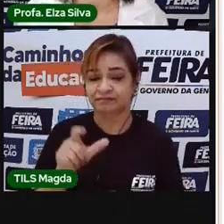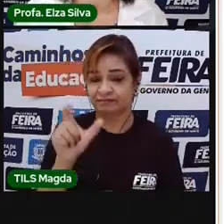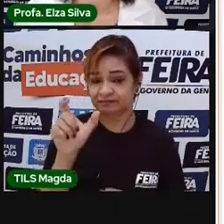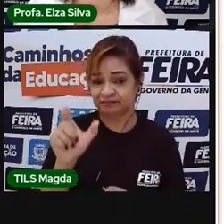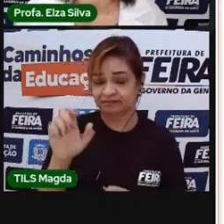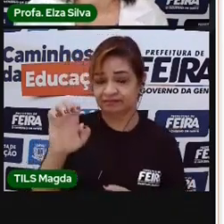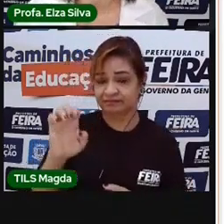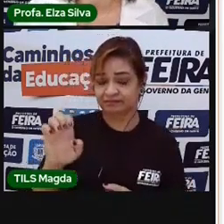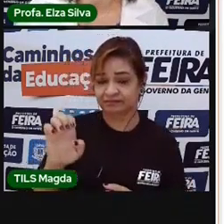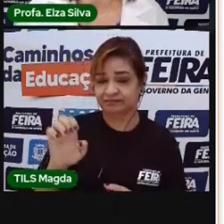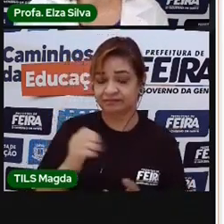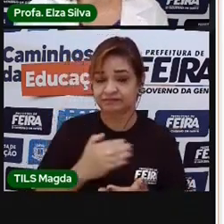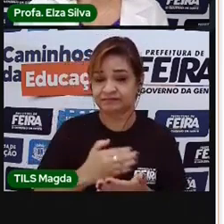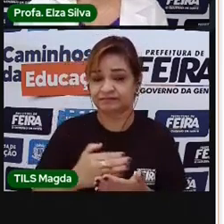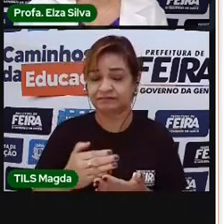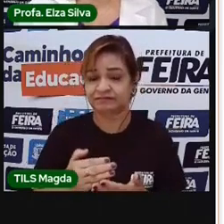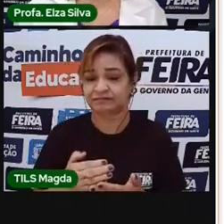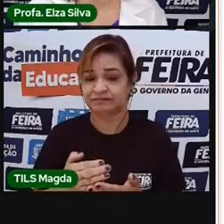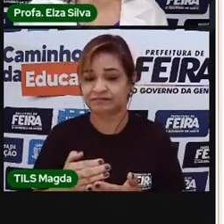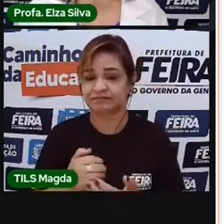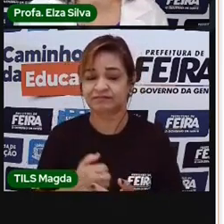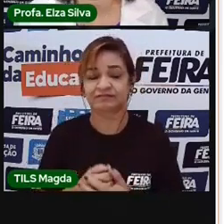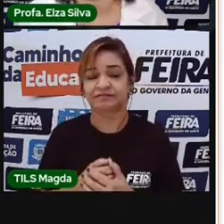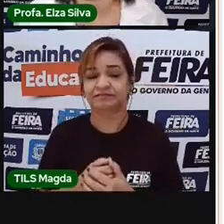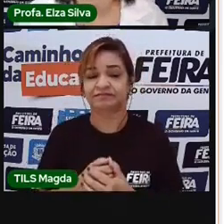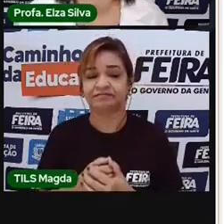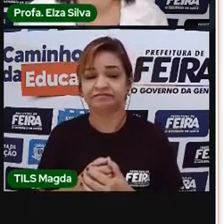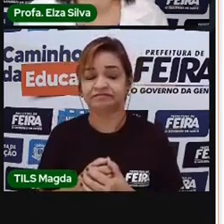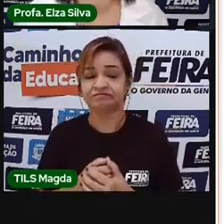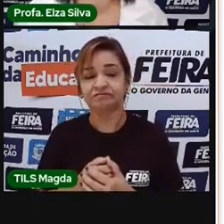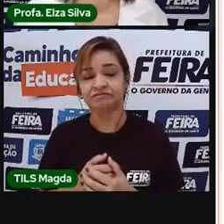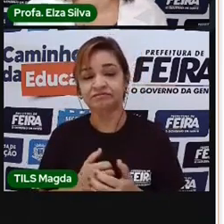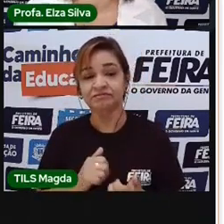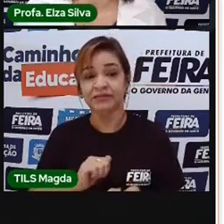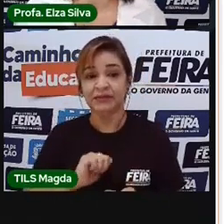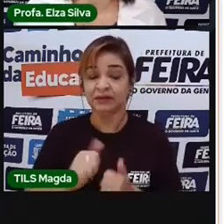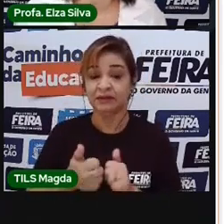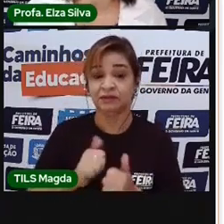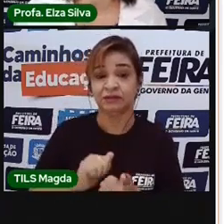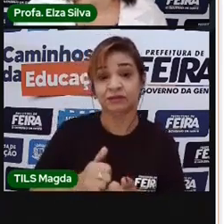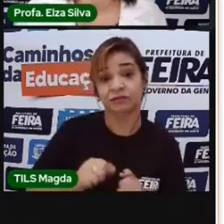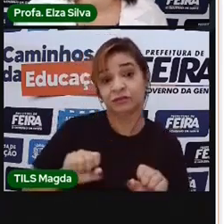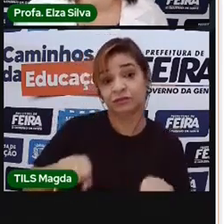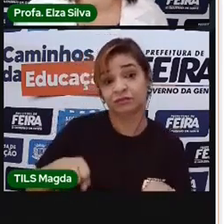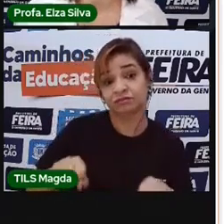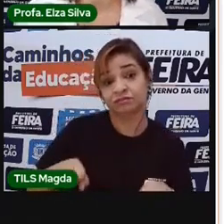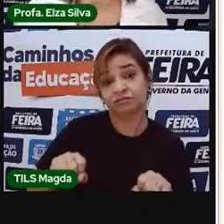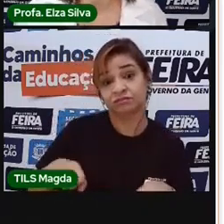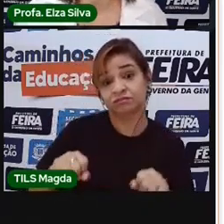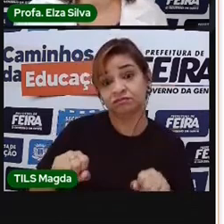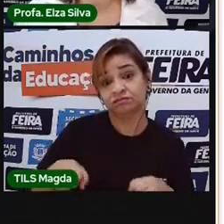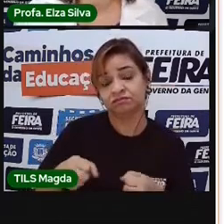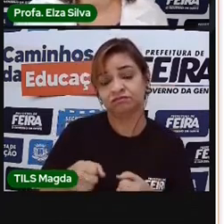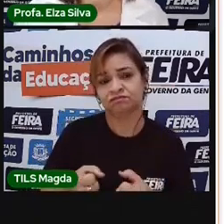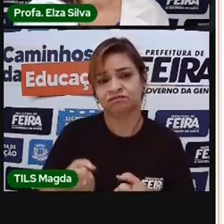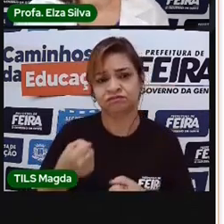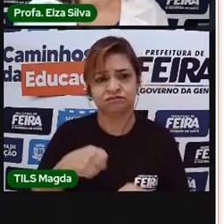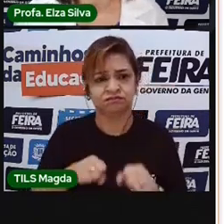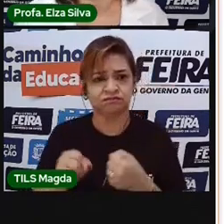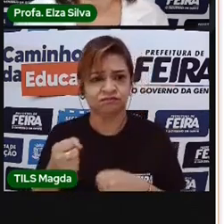Futebol, né? Nós temos a nossa palavrinha futebol. Motocross, Nocaut,